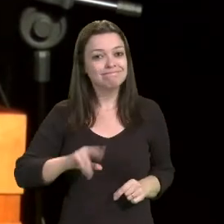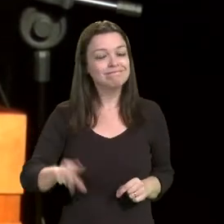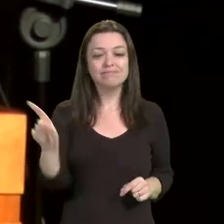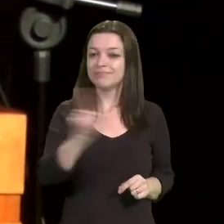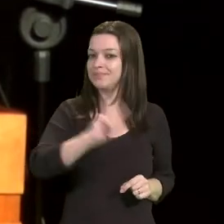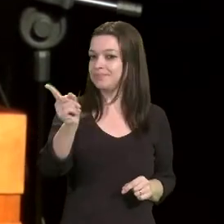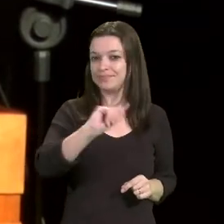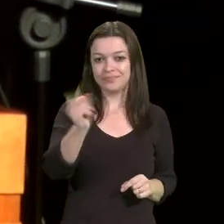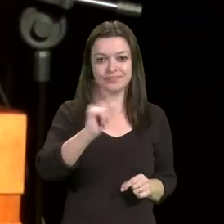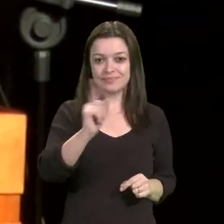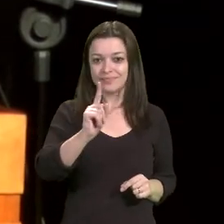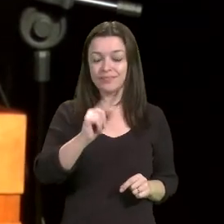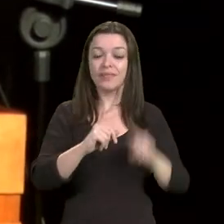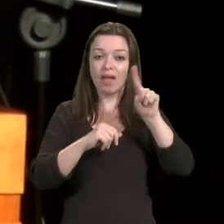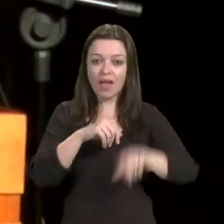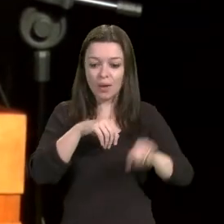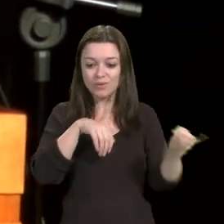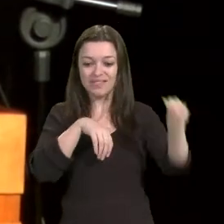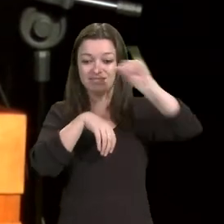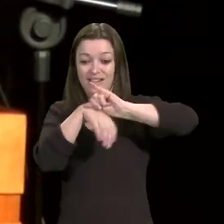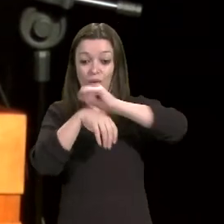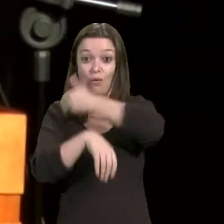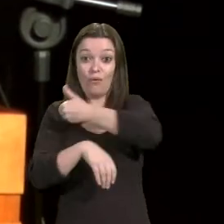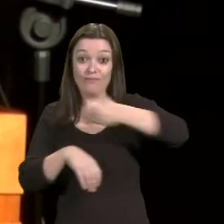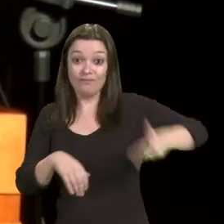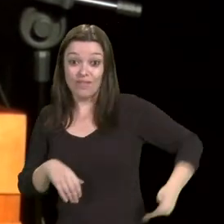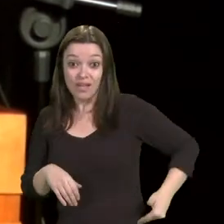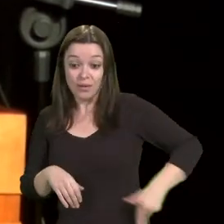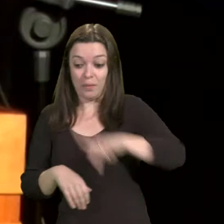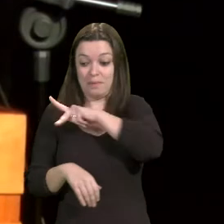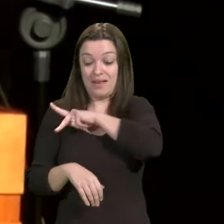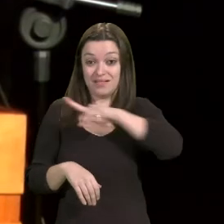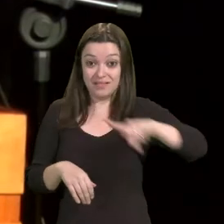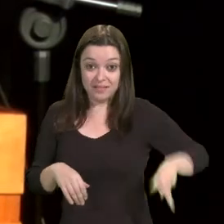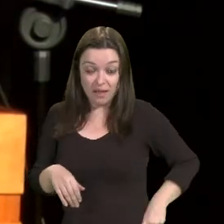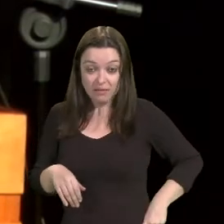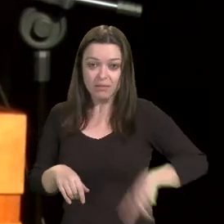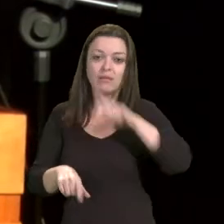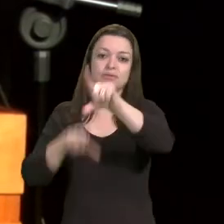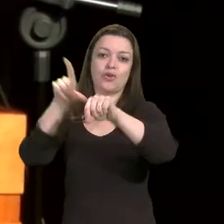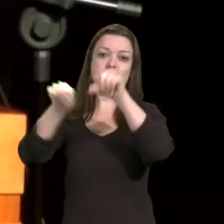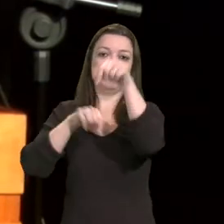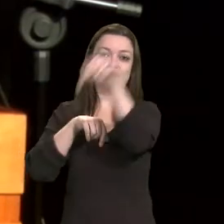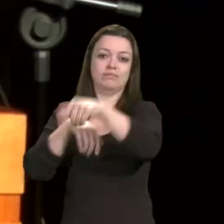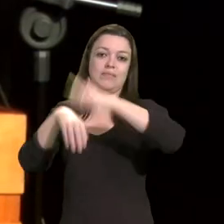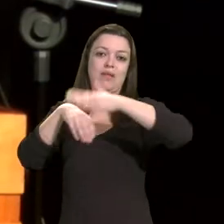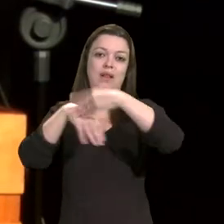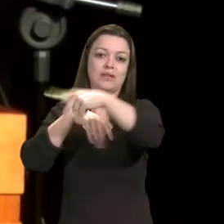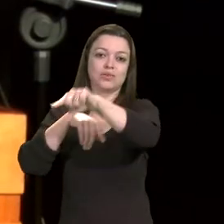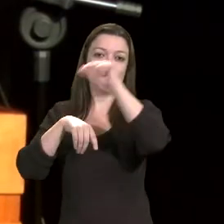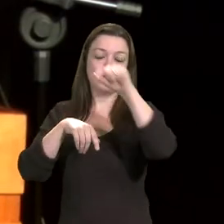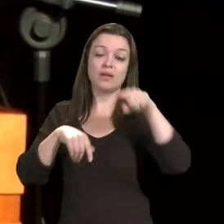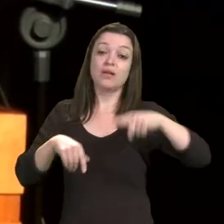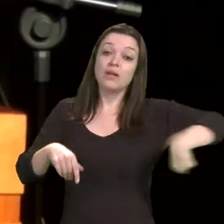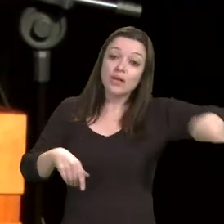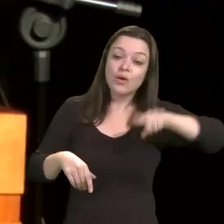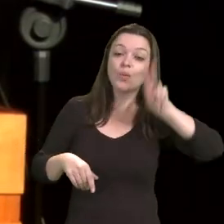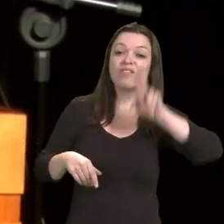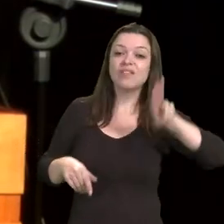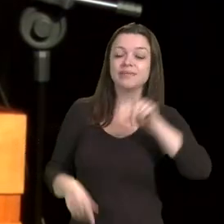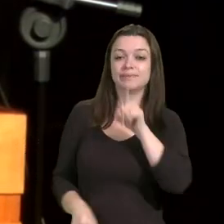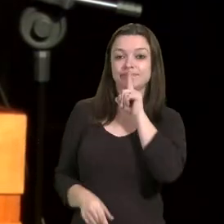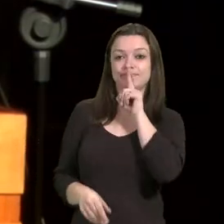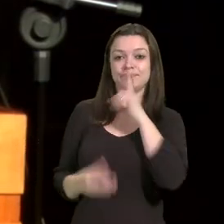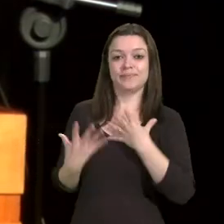poder central do governo o fará. Ou seja, o governo quer